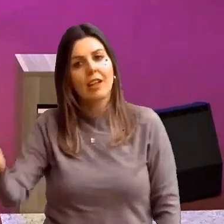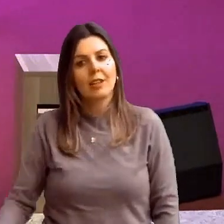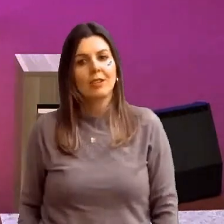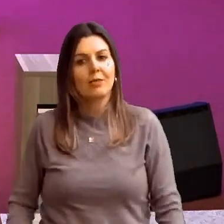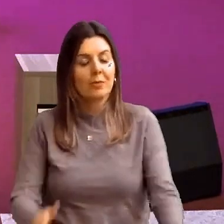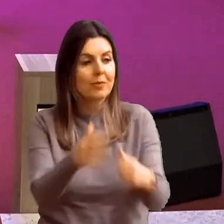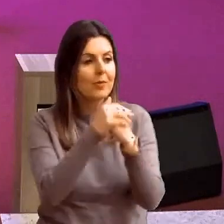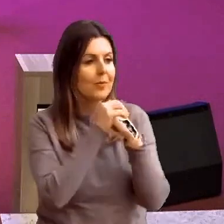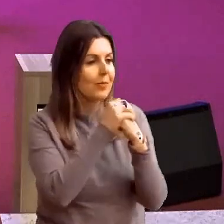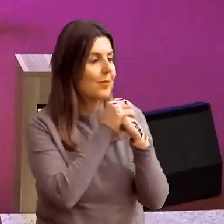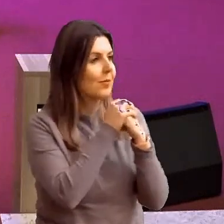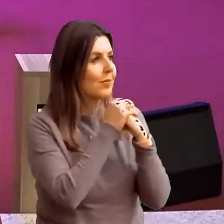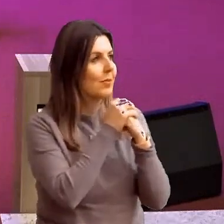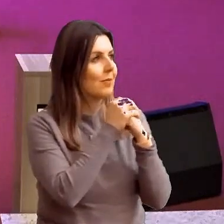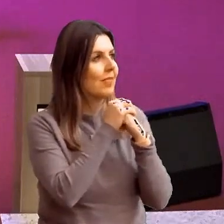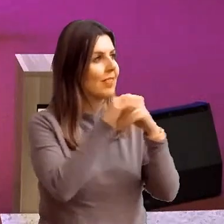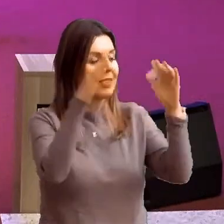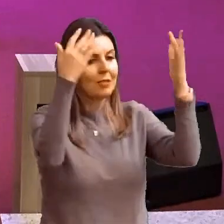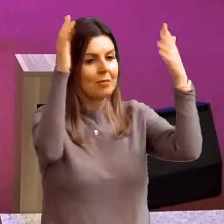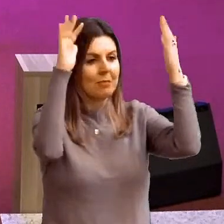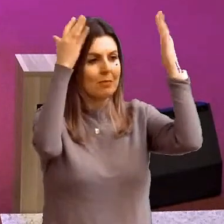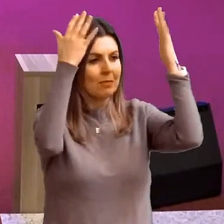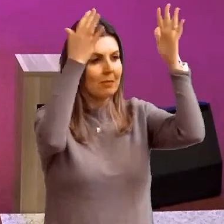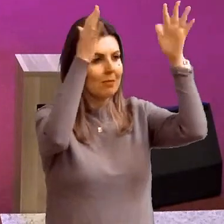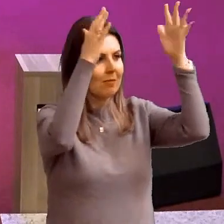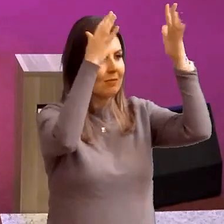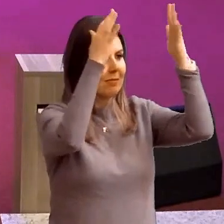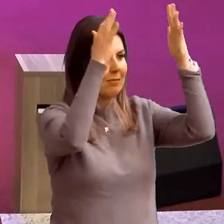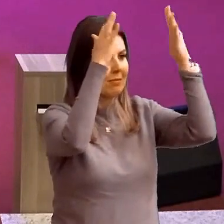Amém? Eu aplaudi o Senhor Jesus.